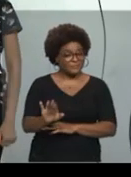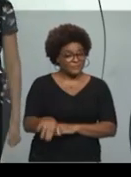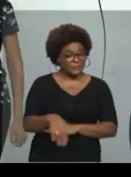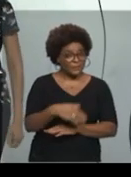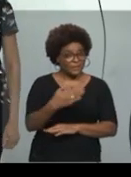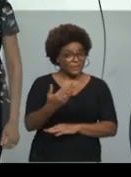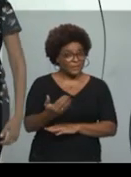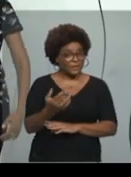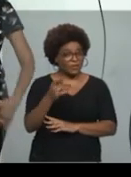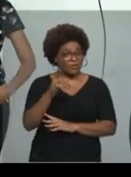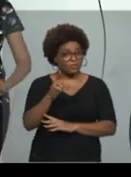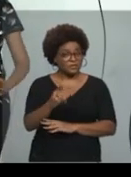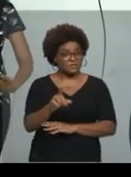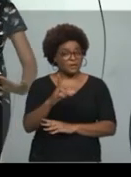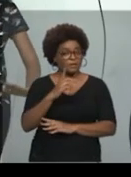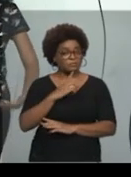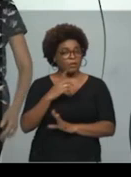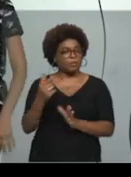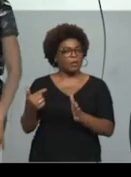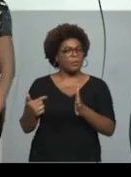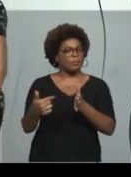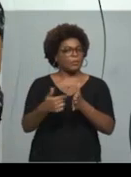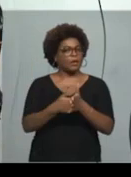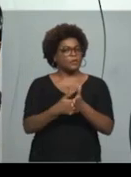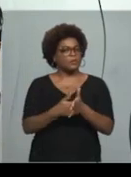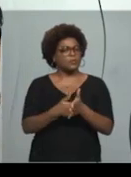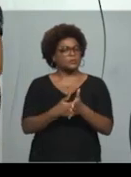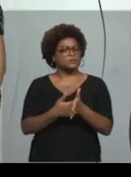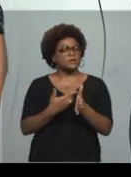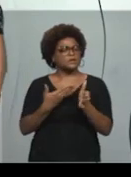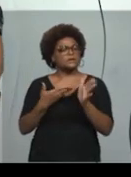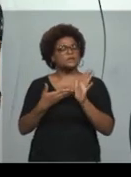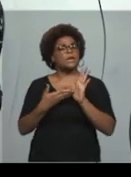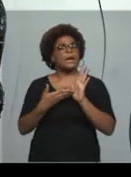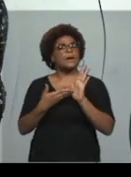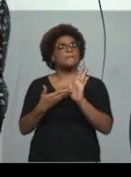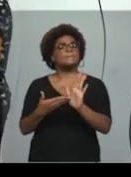aí se busca a resposta.